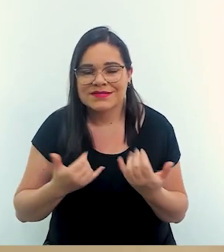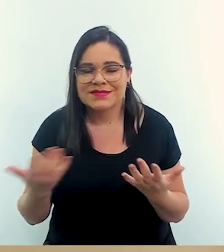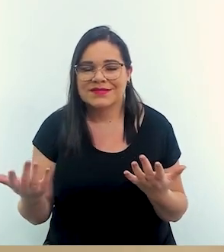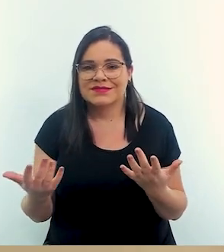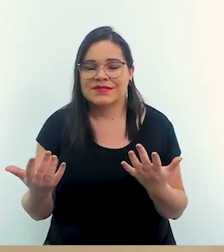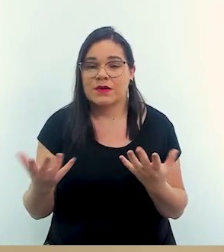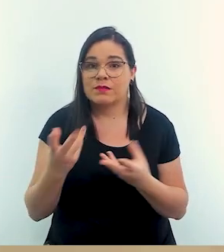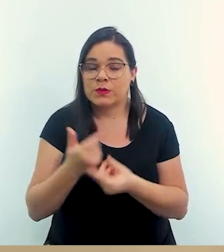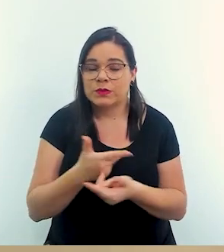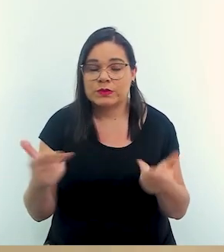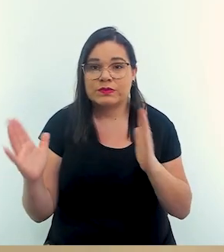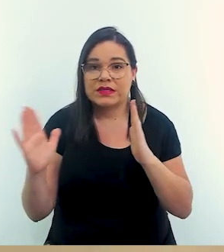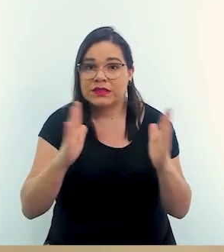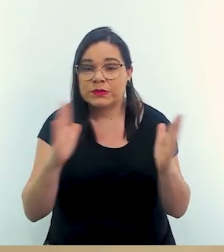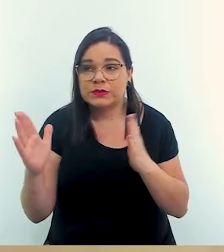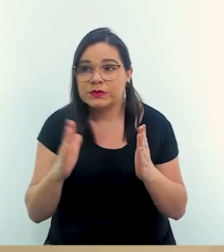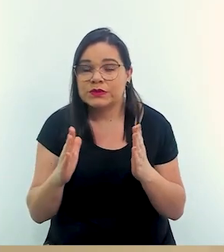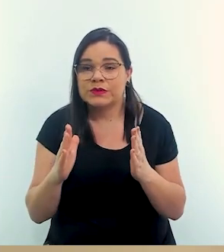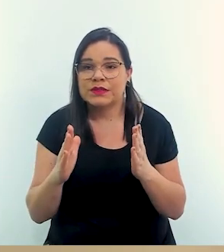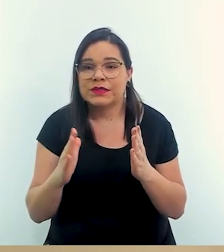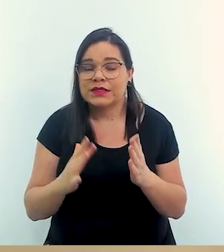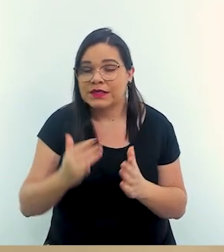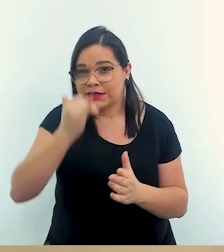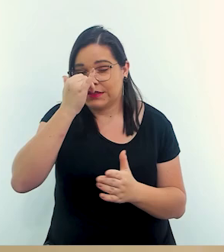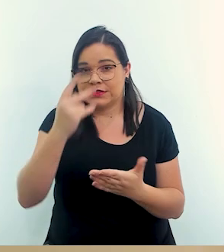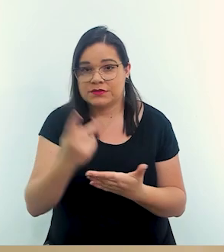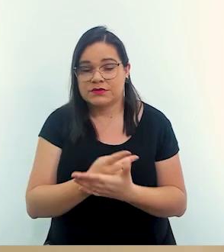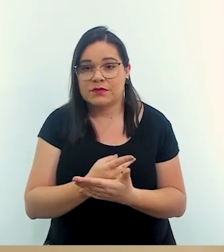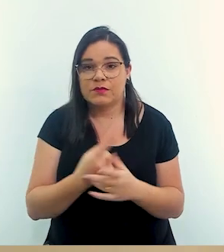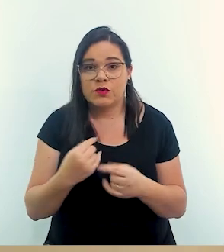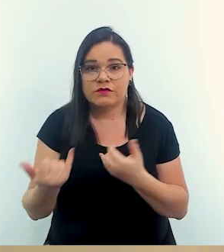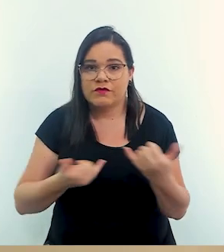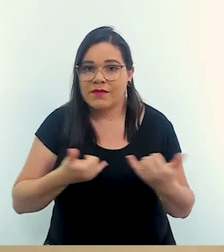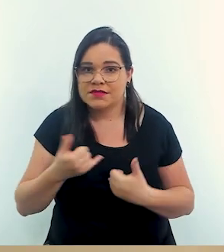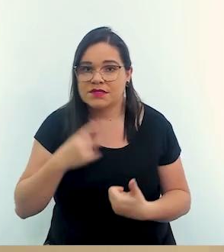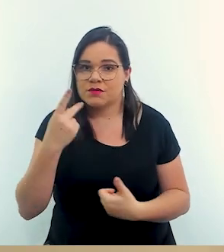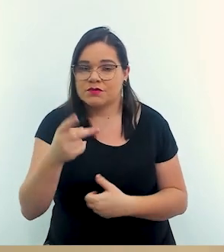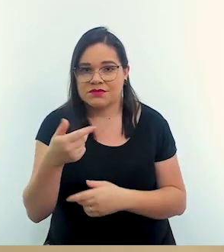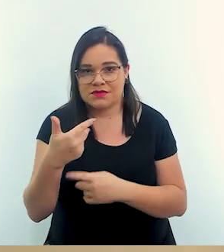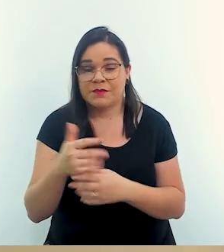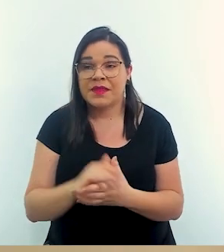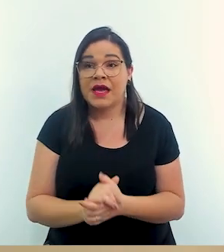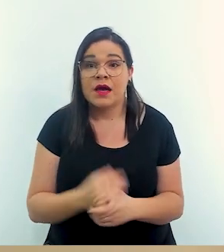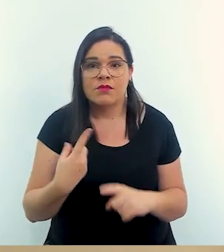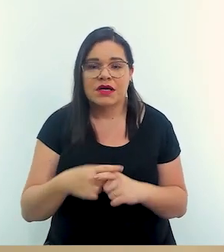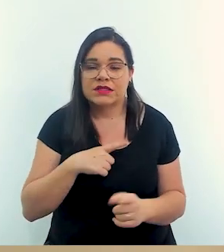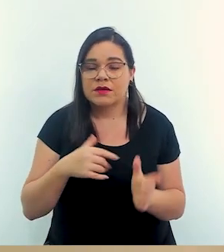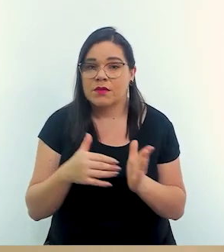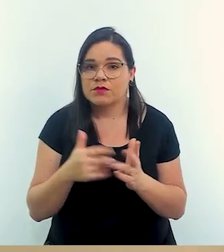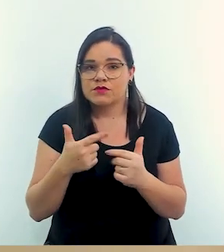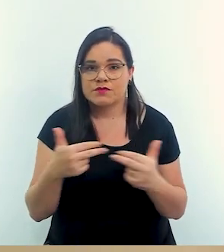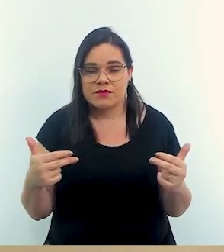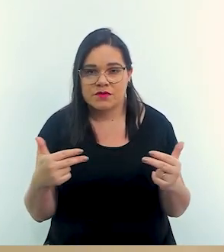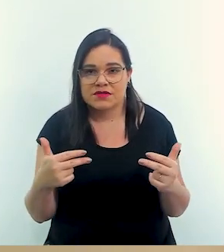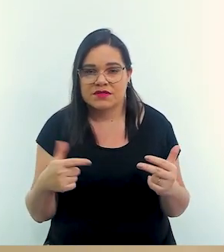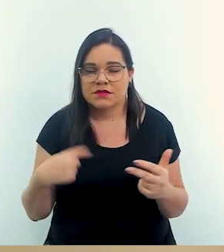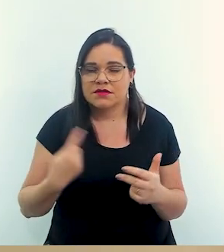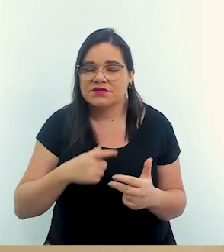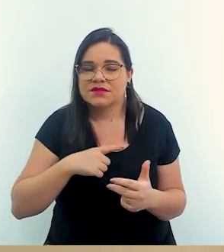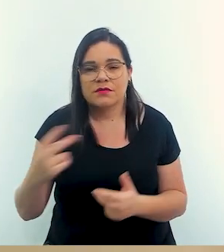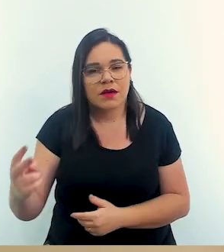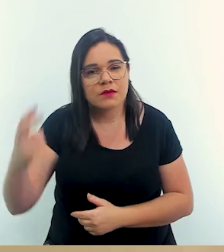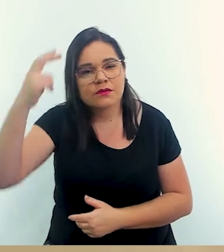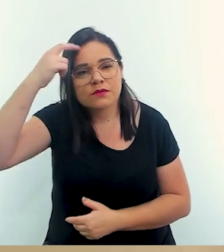muito durante a tragédia do Rio Grande do Sul até porque também tem um último aspecto que a gente tem ainda